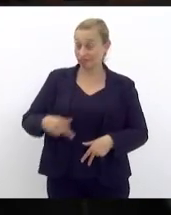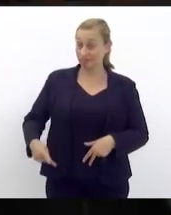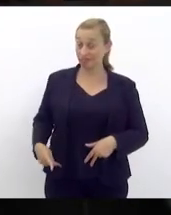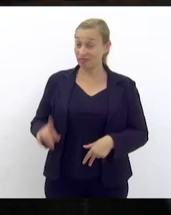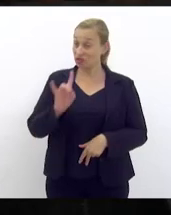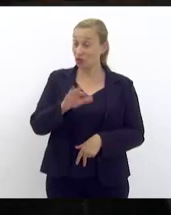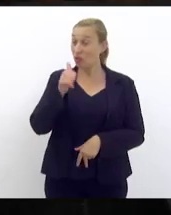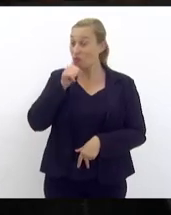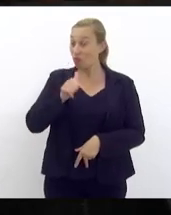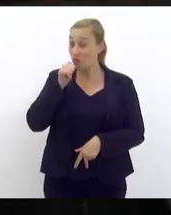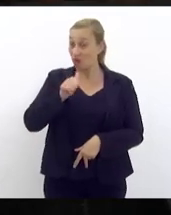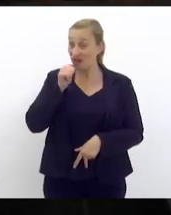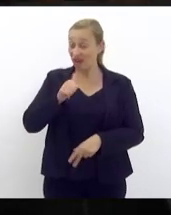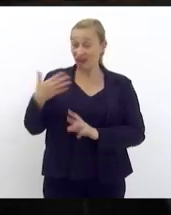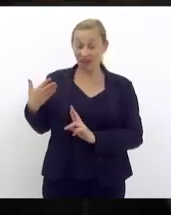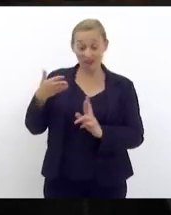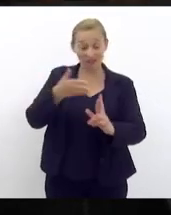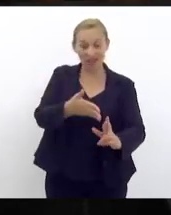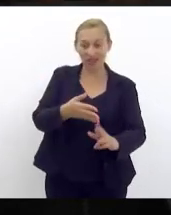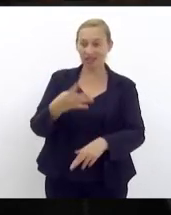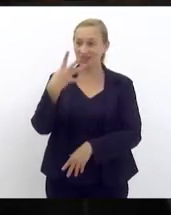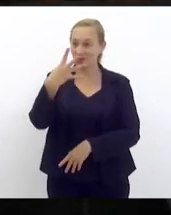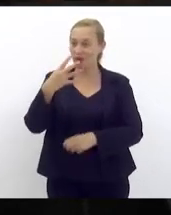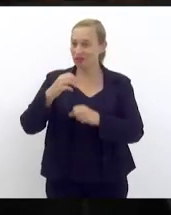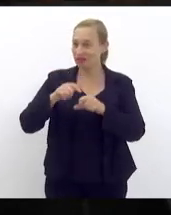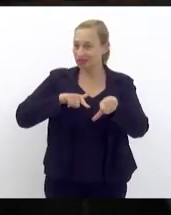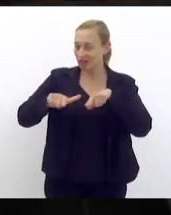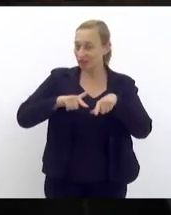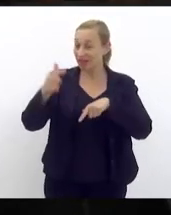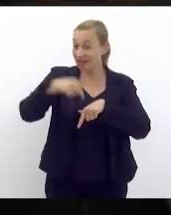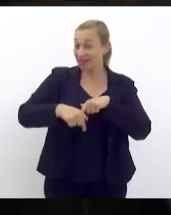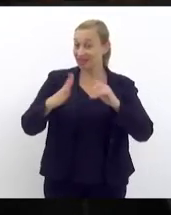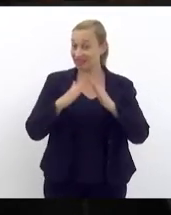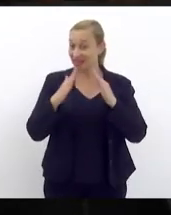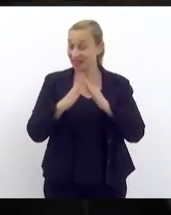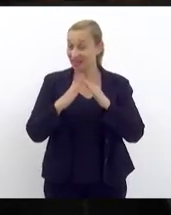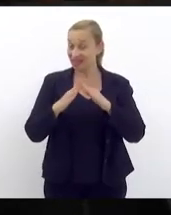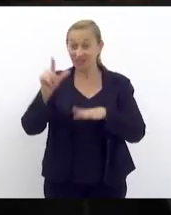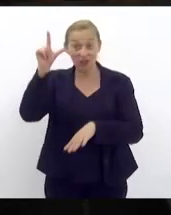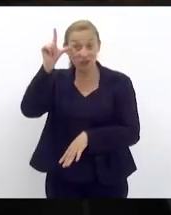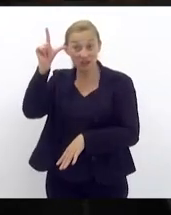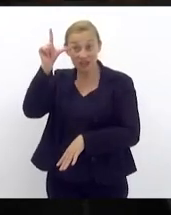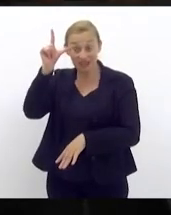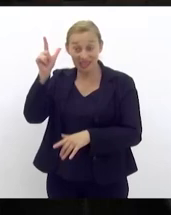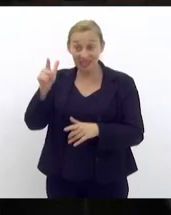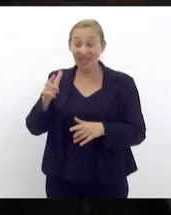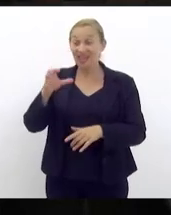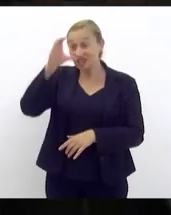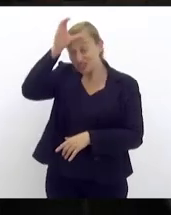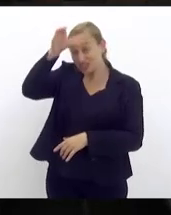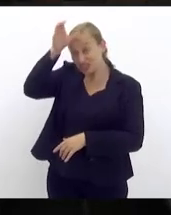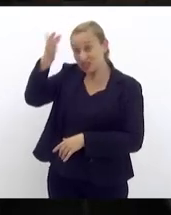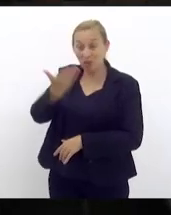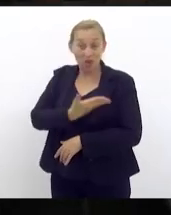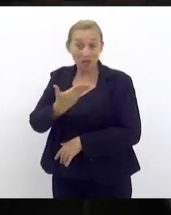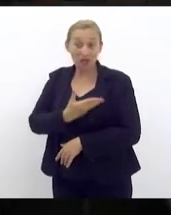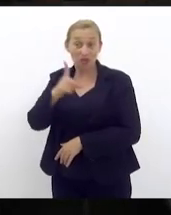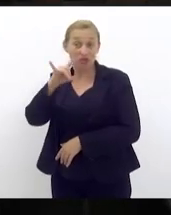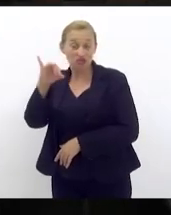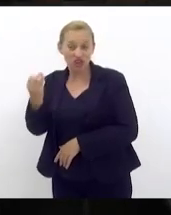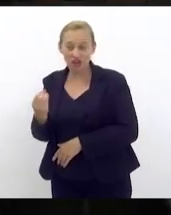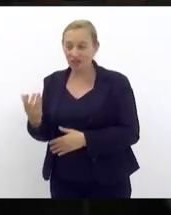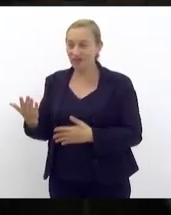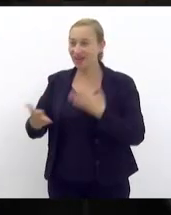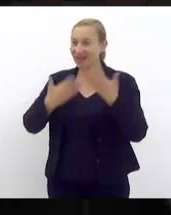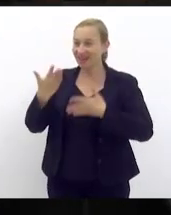referência de quatro mandatos aqui dessa casa grande Lucinha tia do meu amigo Diego e é um prazer eu estar